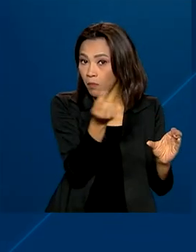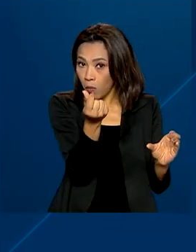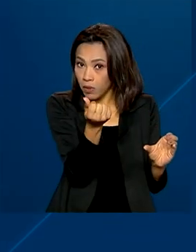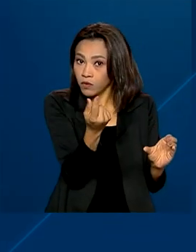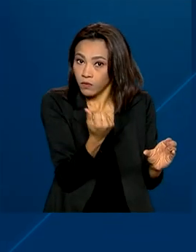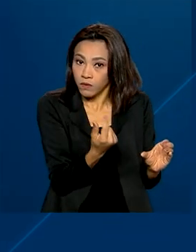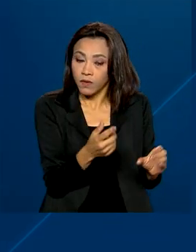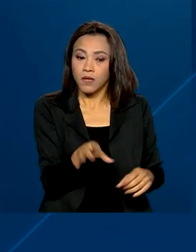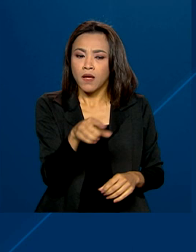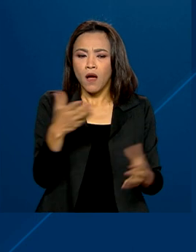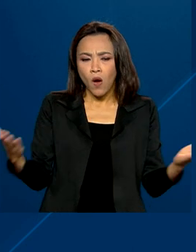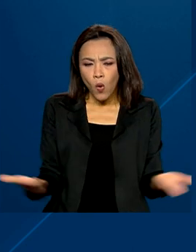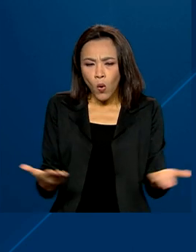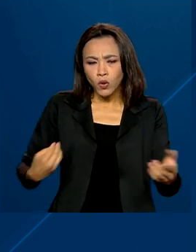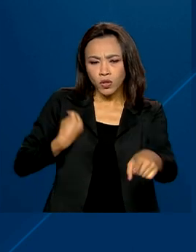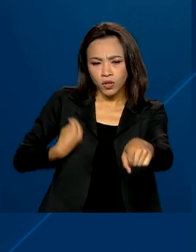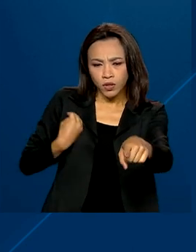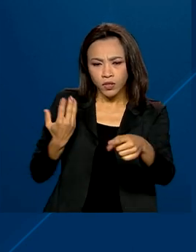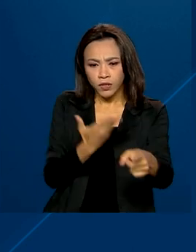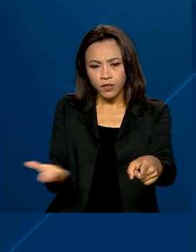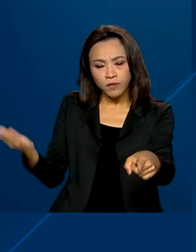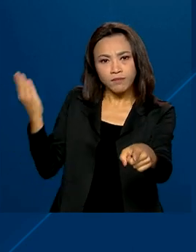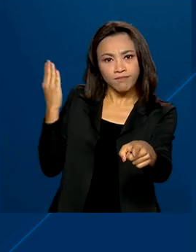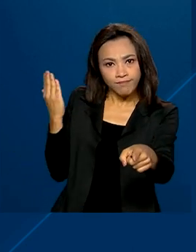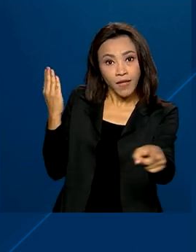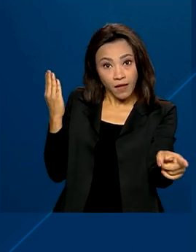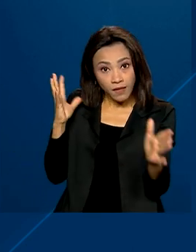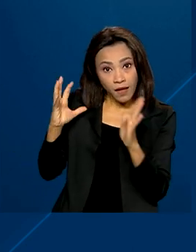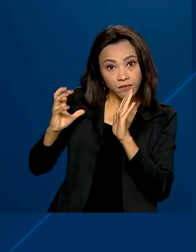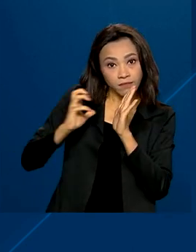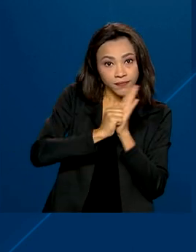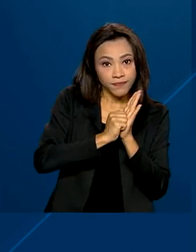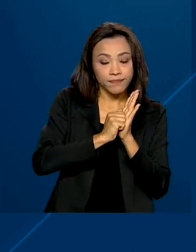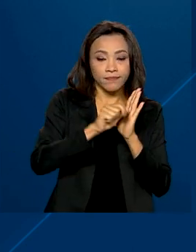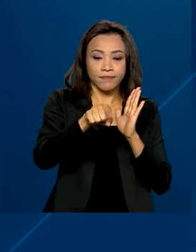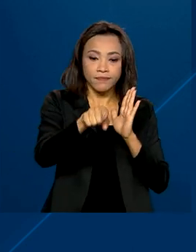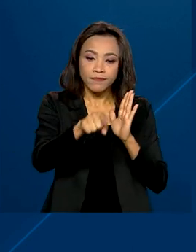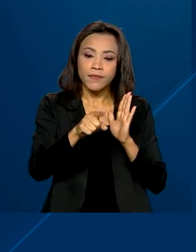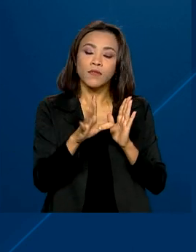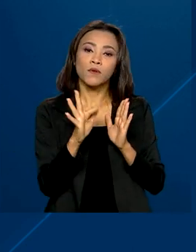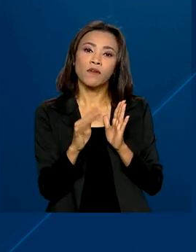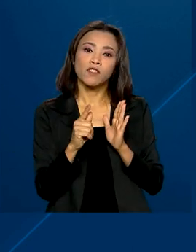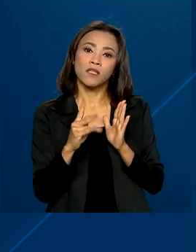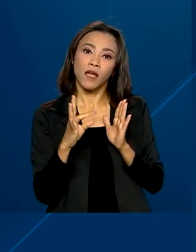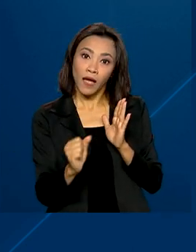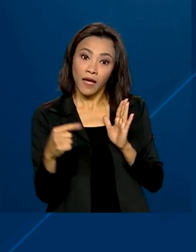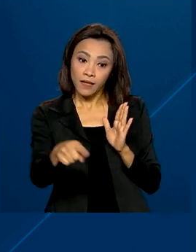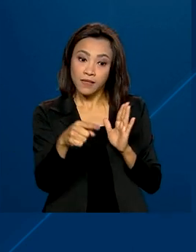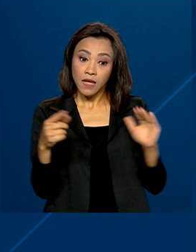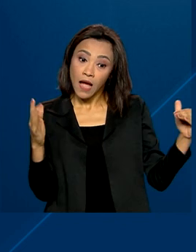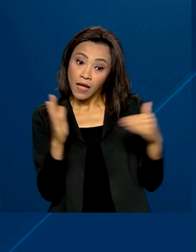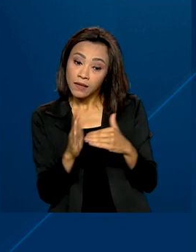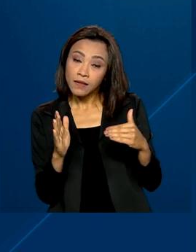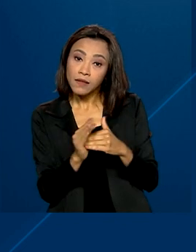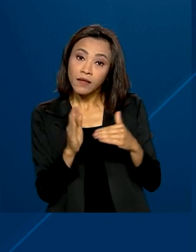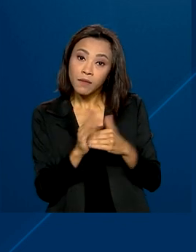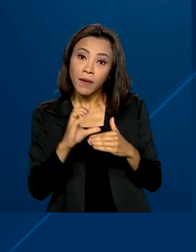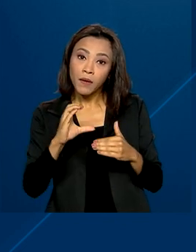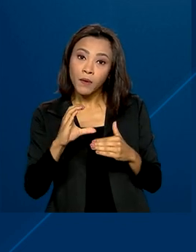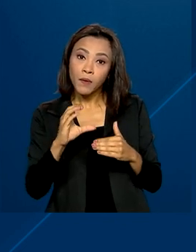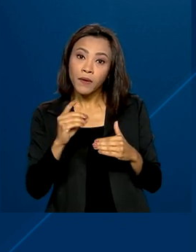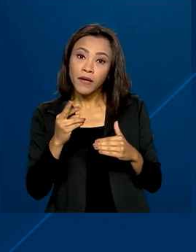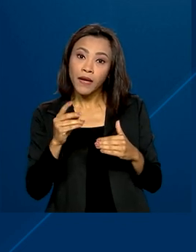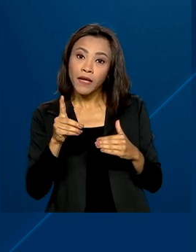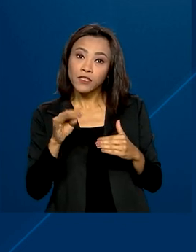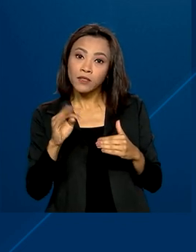cerca de 207 milhões de contas vinculadas ao Fundo de Garantia do Tempo de Serviço. A data limite para o crédito será em